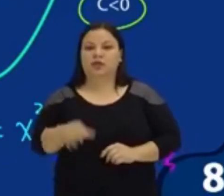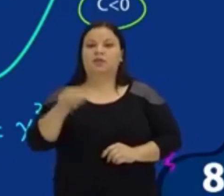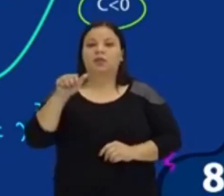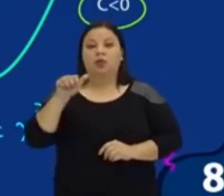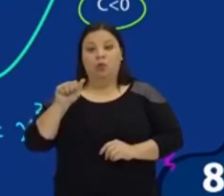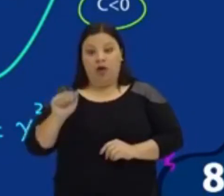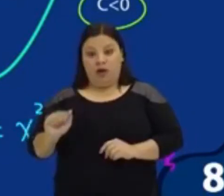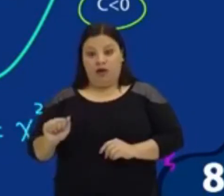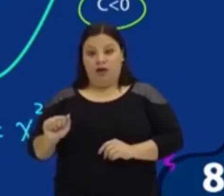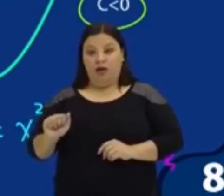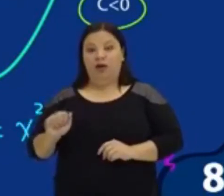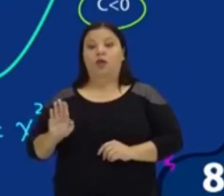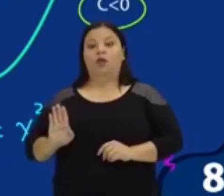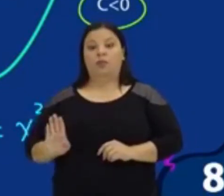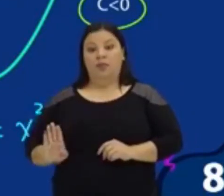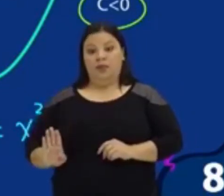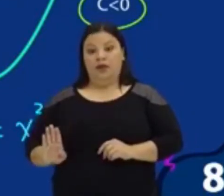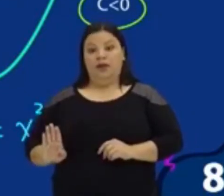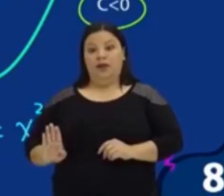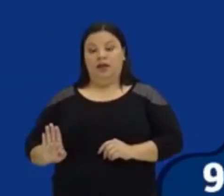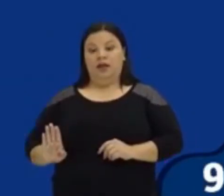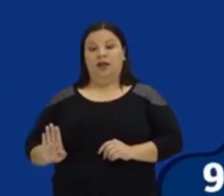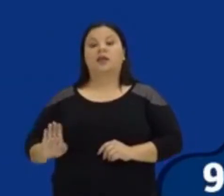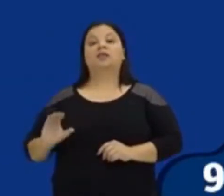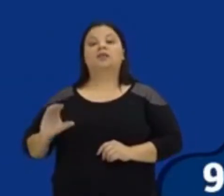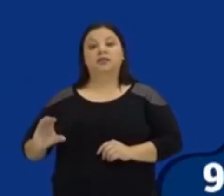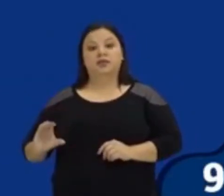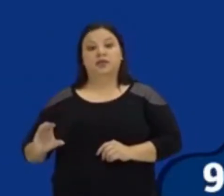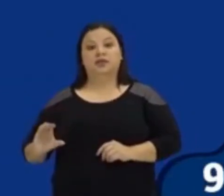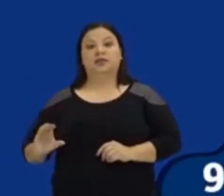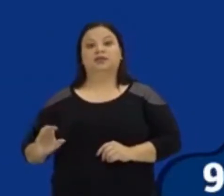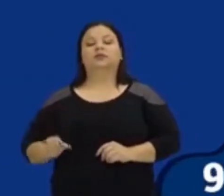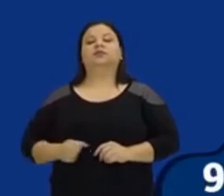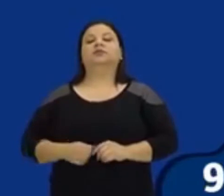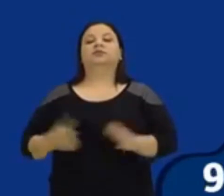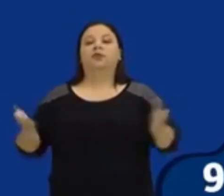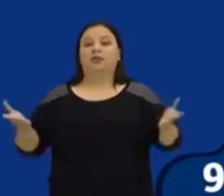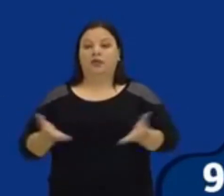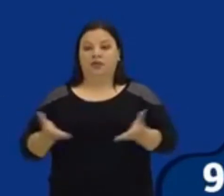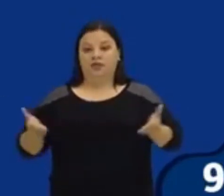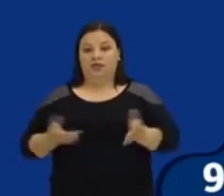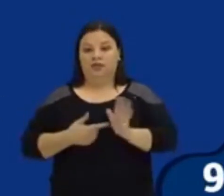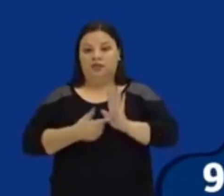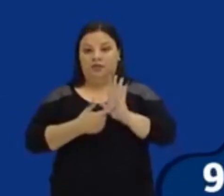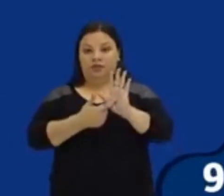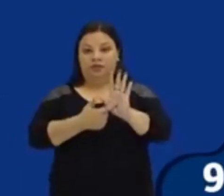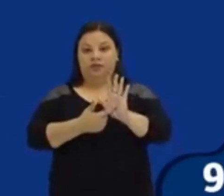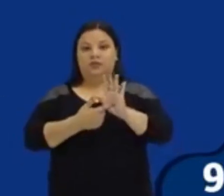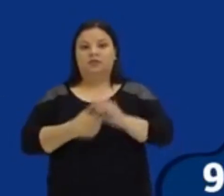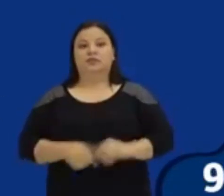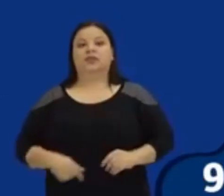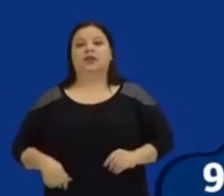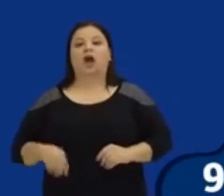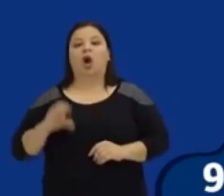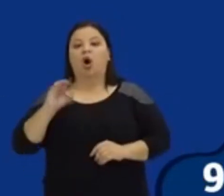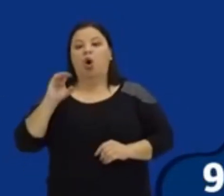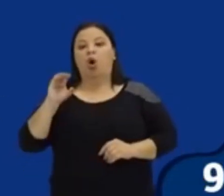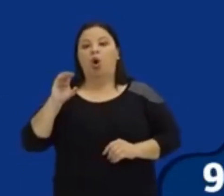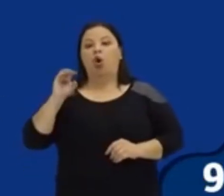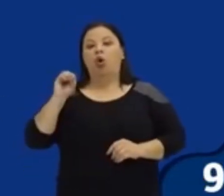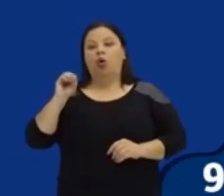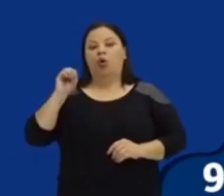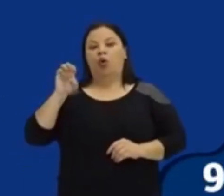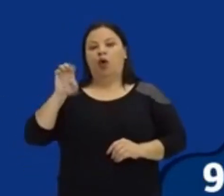o C, que corta o eixo do Y. E agora, o coeficiente B. É o seguinte, olha. Ao